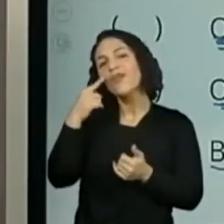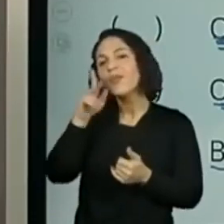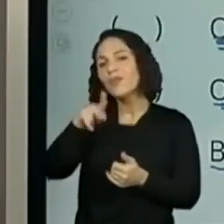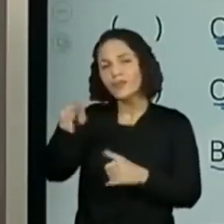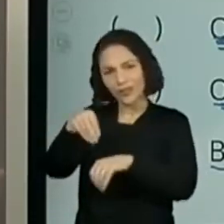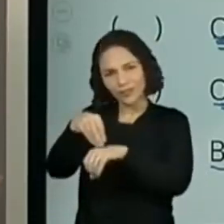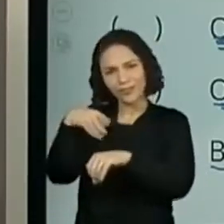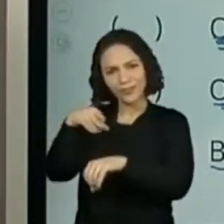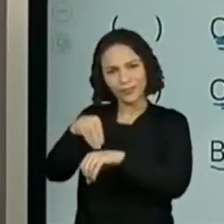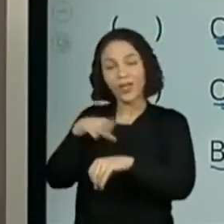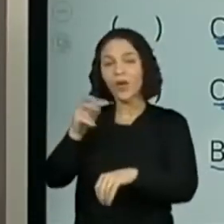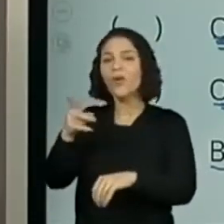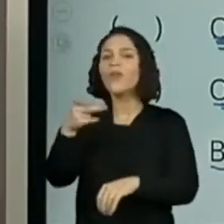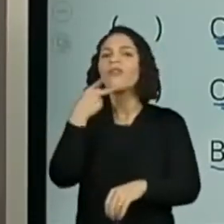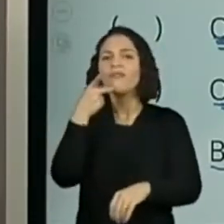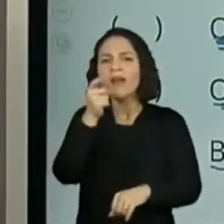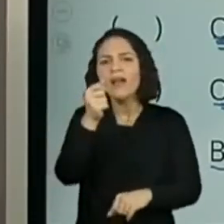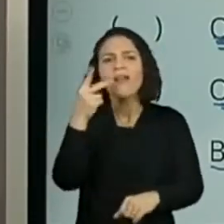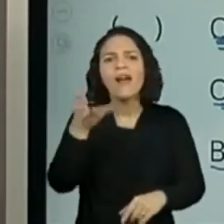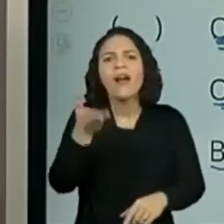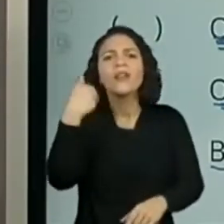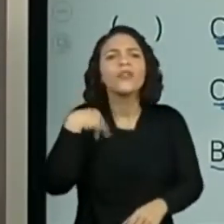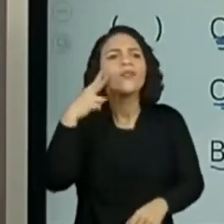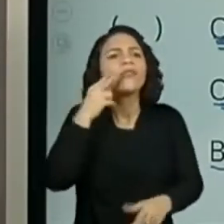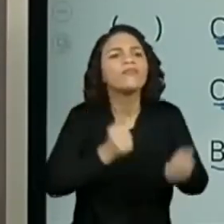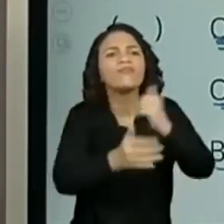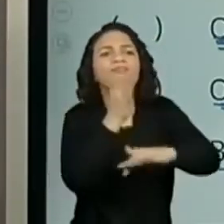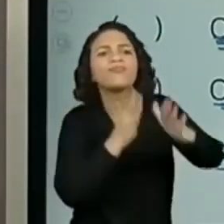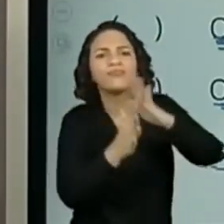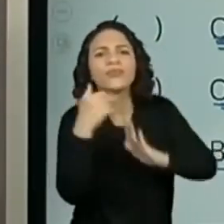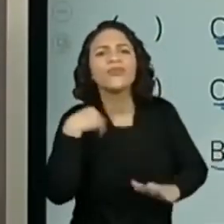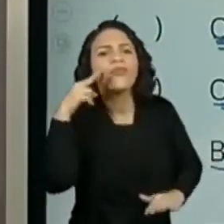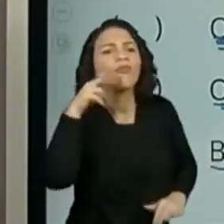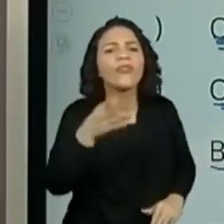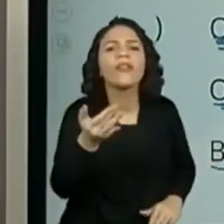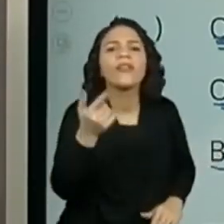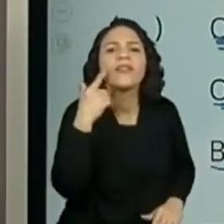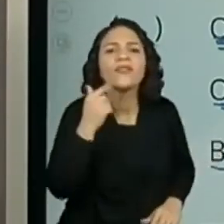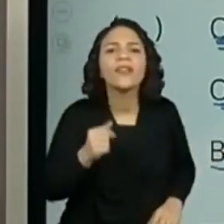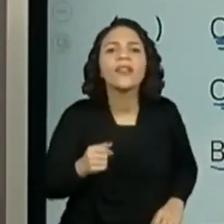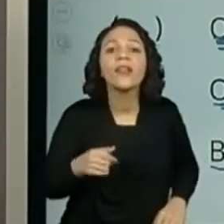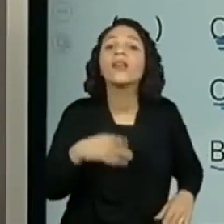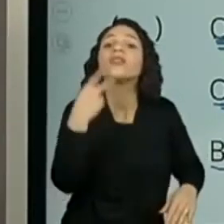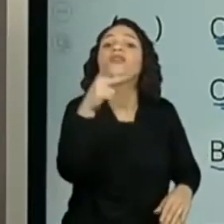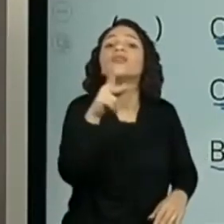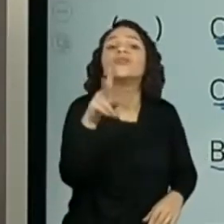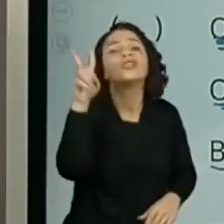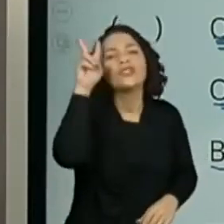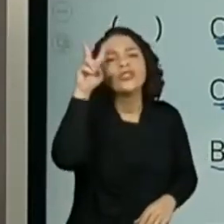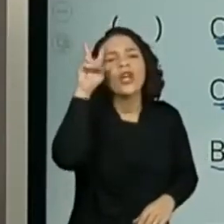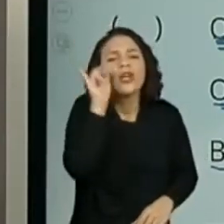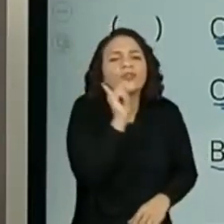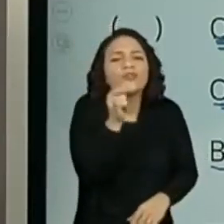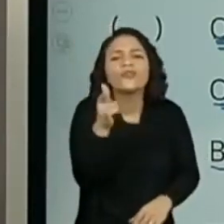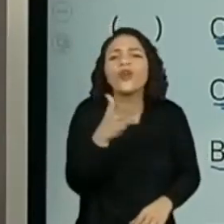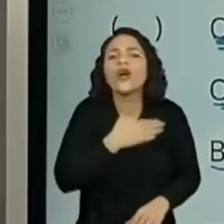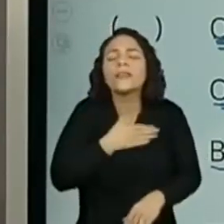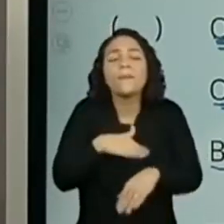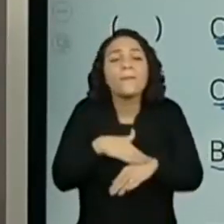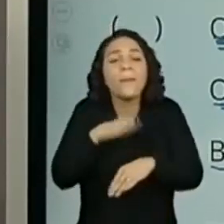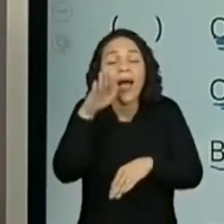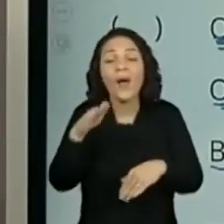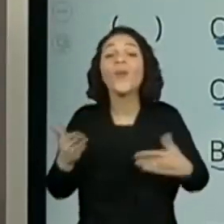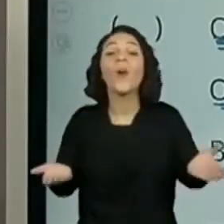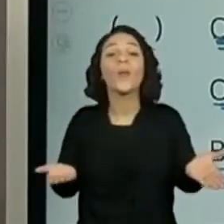ou se não, fala bem alto que professora Vivi e eu conseguimos escutar daqui. Qual é a história